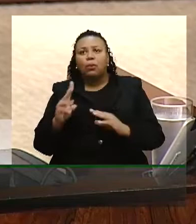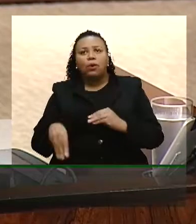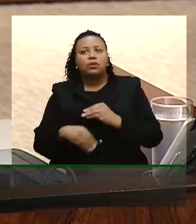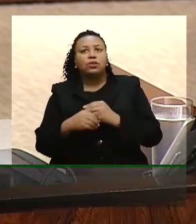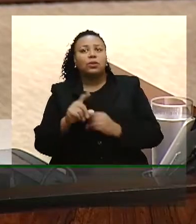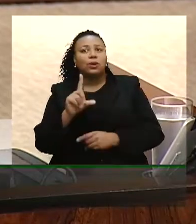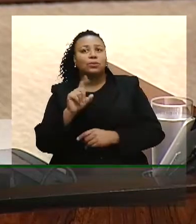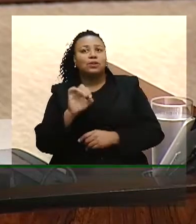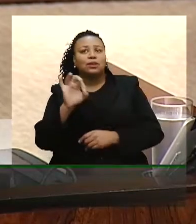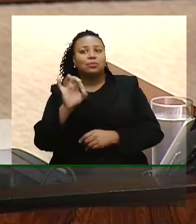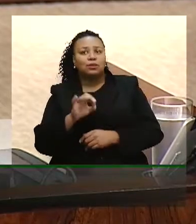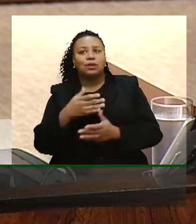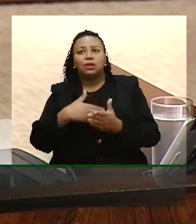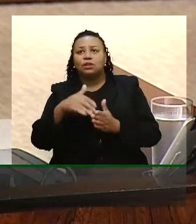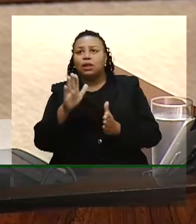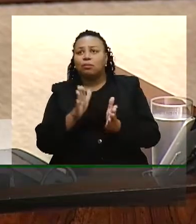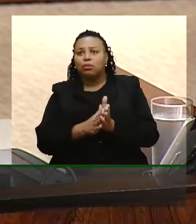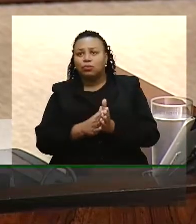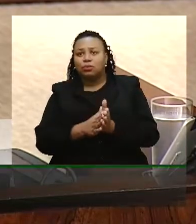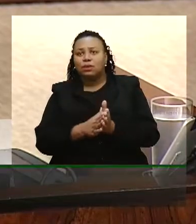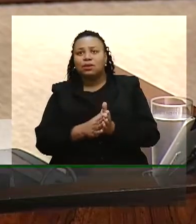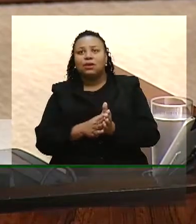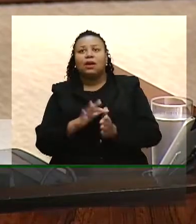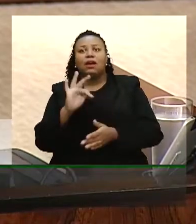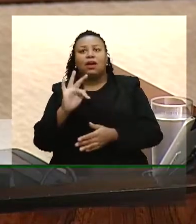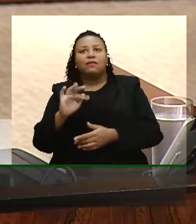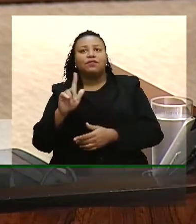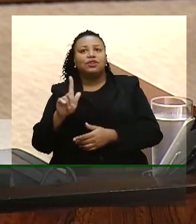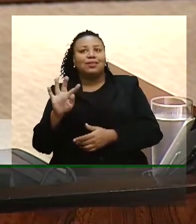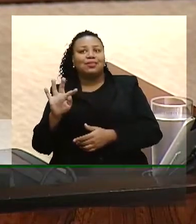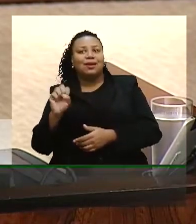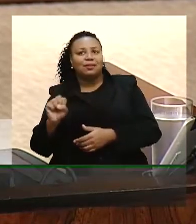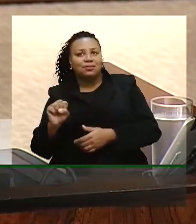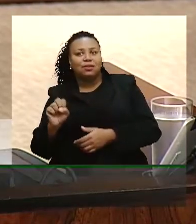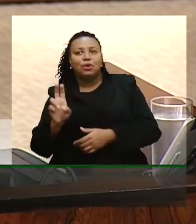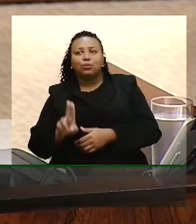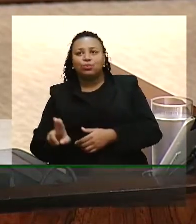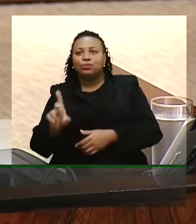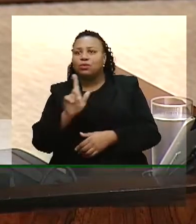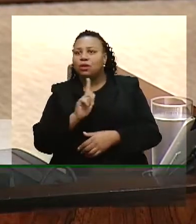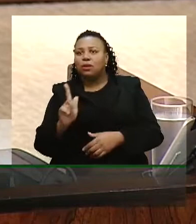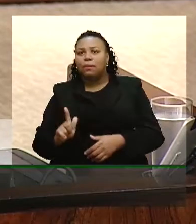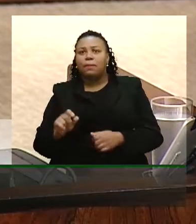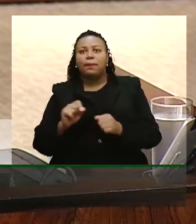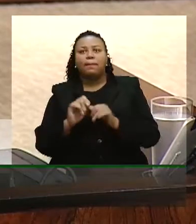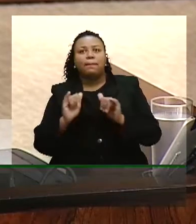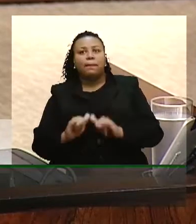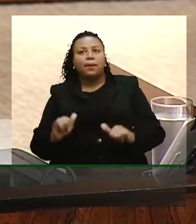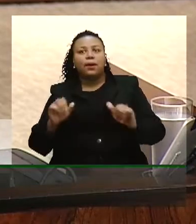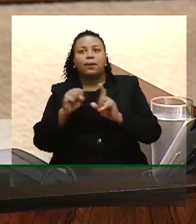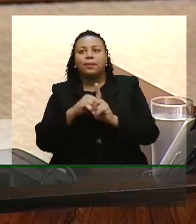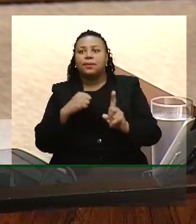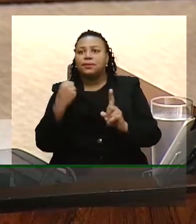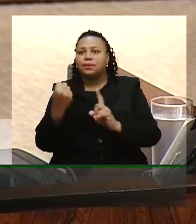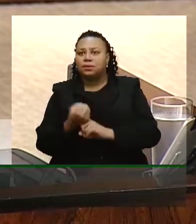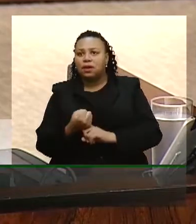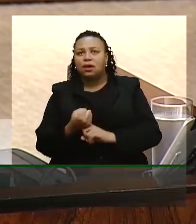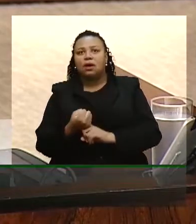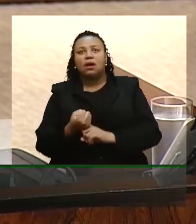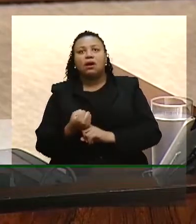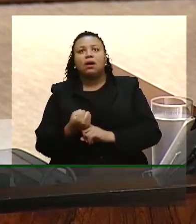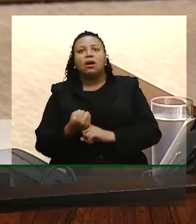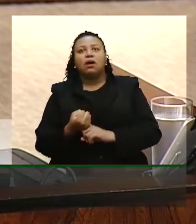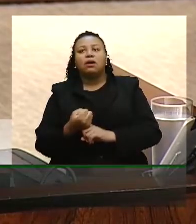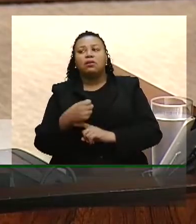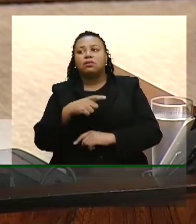na multa recisória do FGTS, utilizados pelo governo para programas sociais. A folga aos